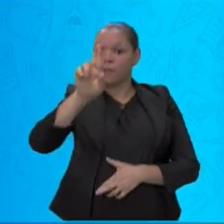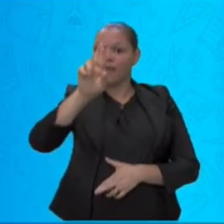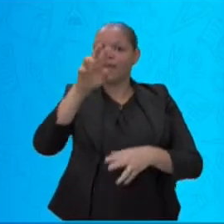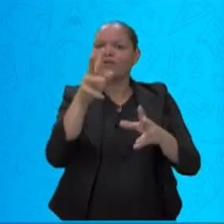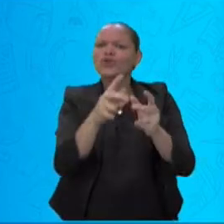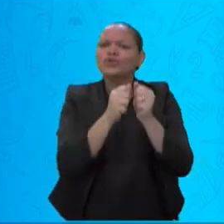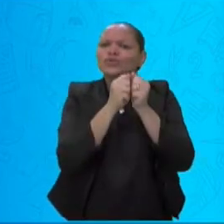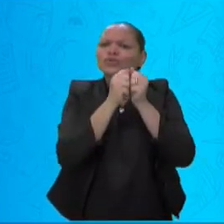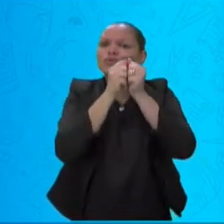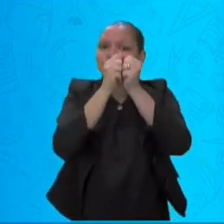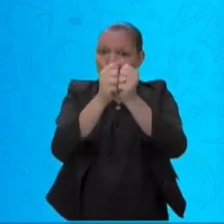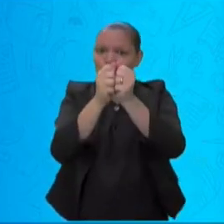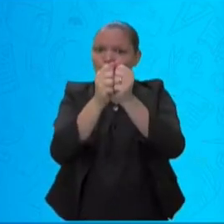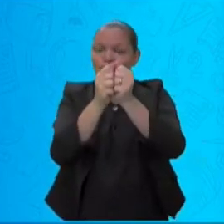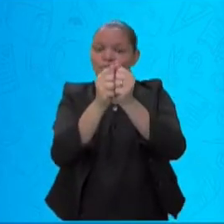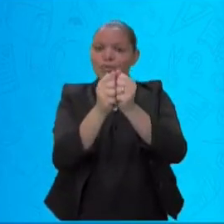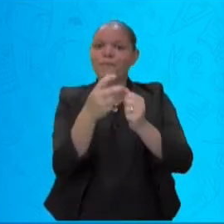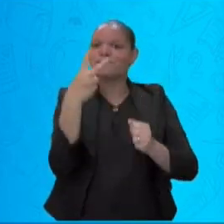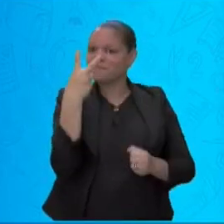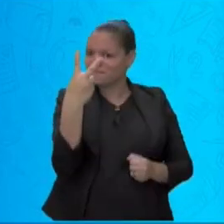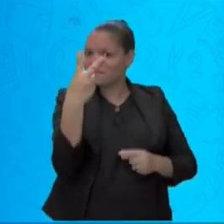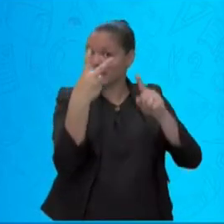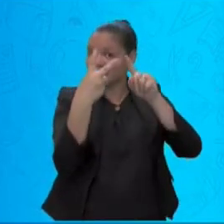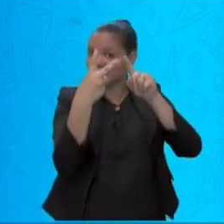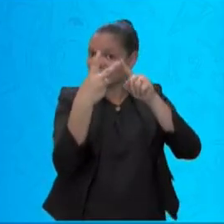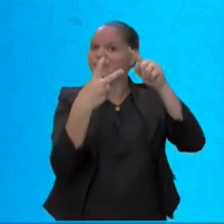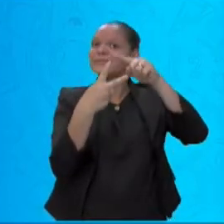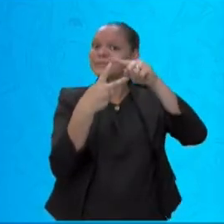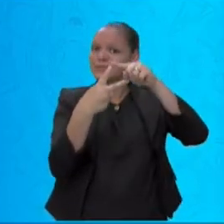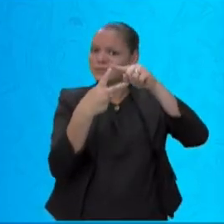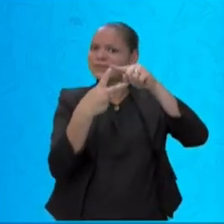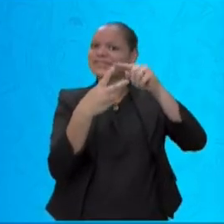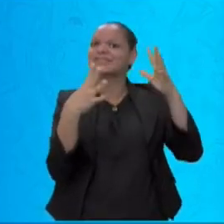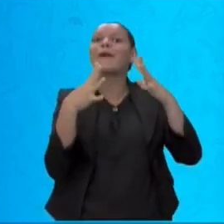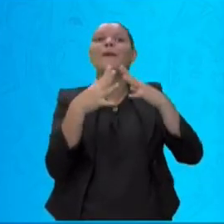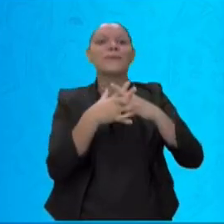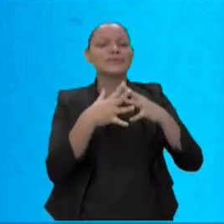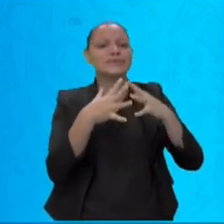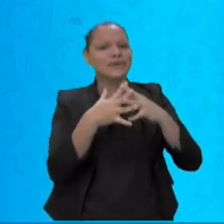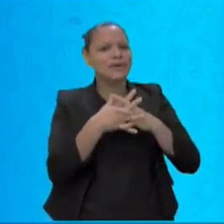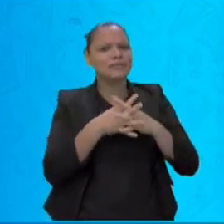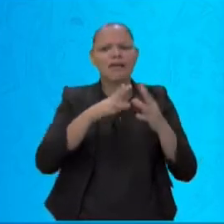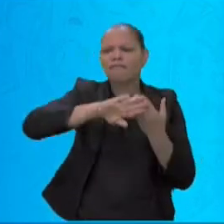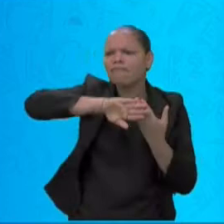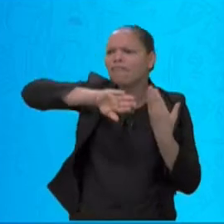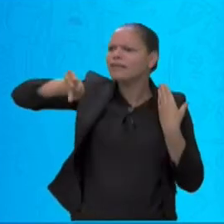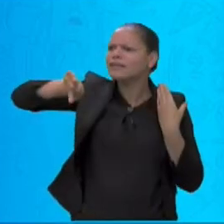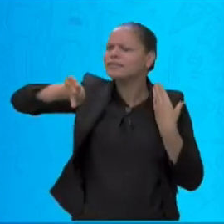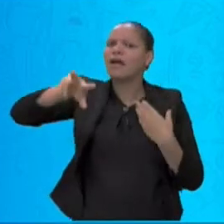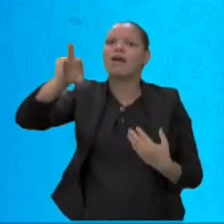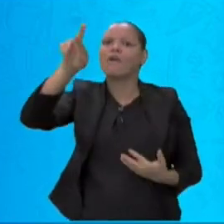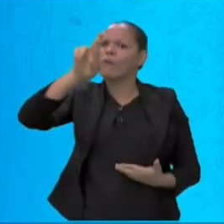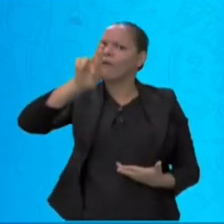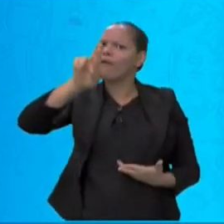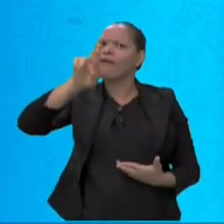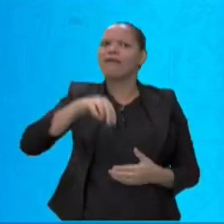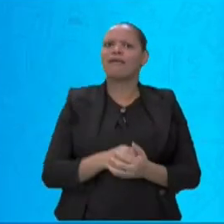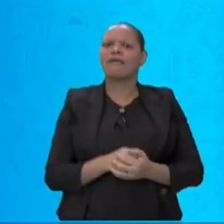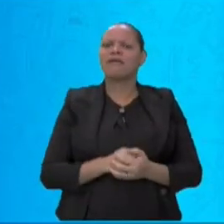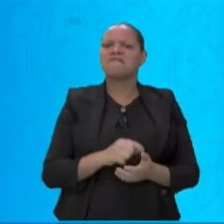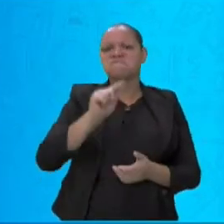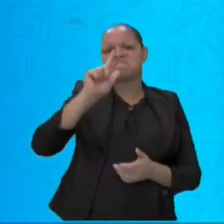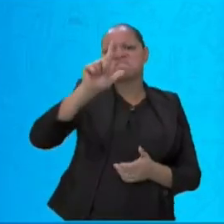consoantes. E se a gente tirar o R, vai ficar livro. Você vê que o som do R é